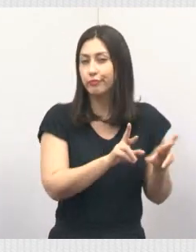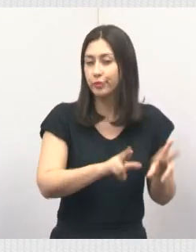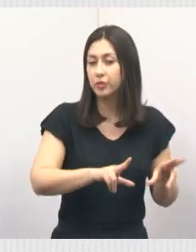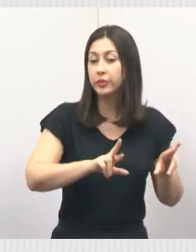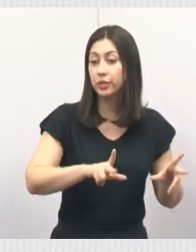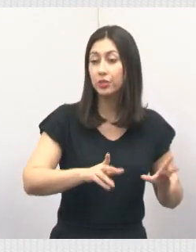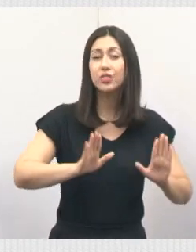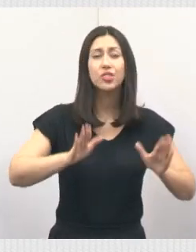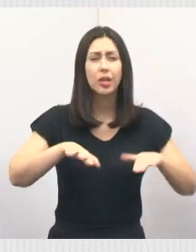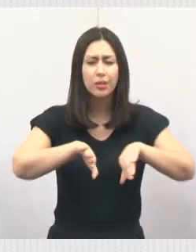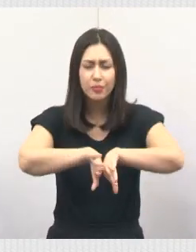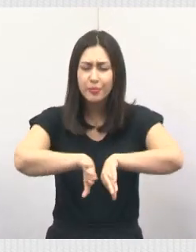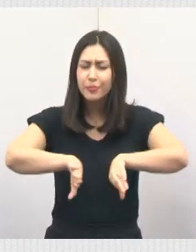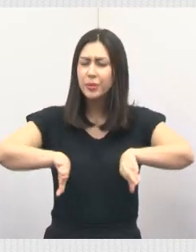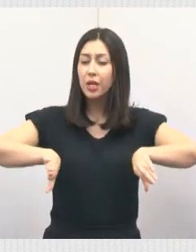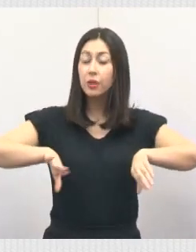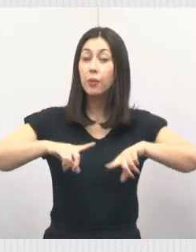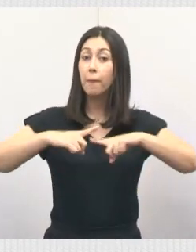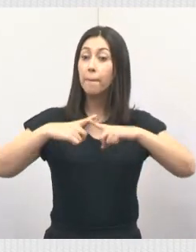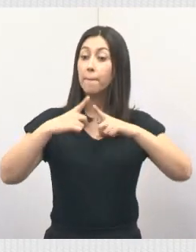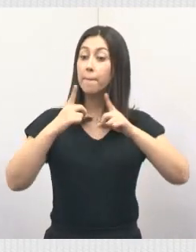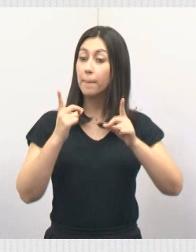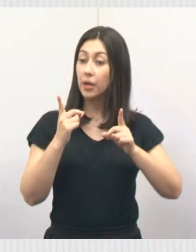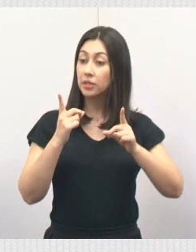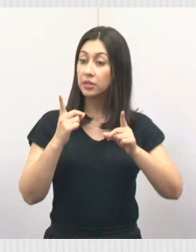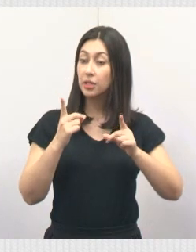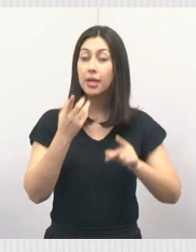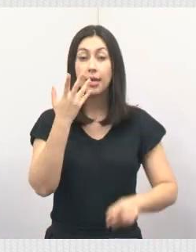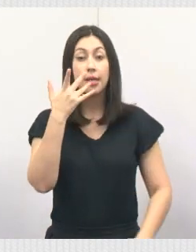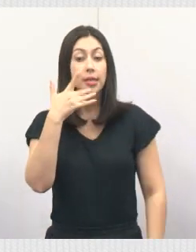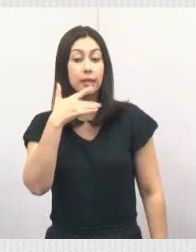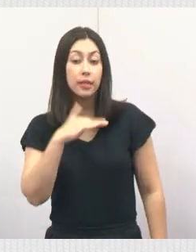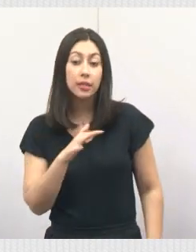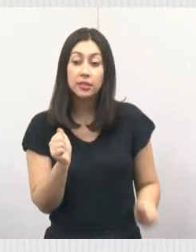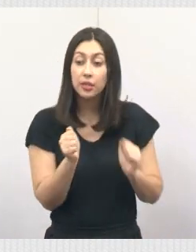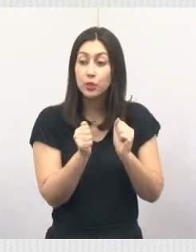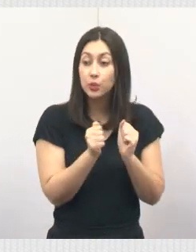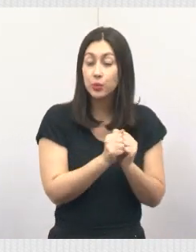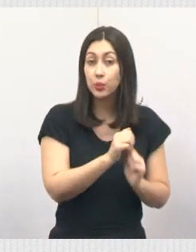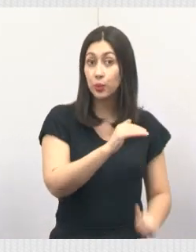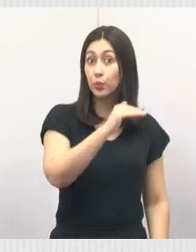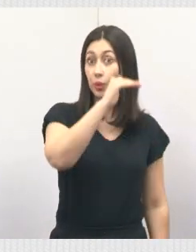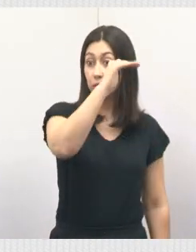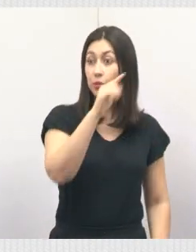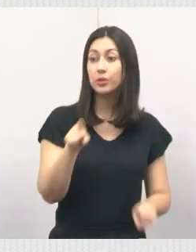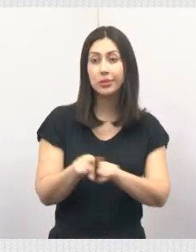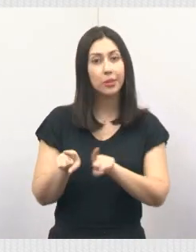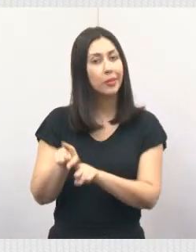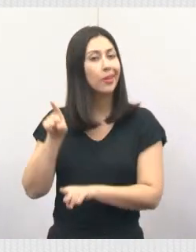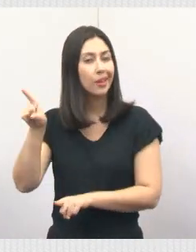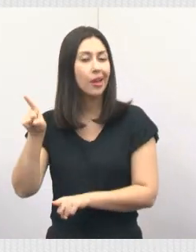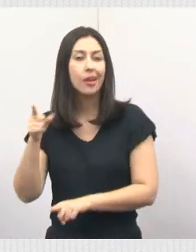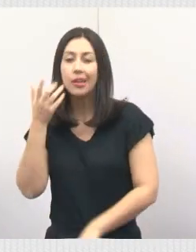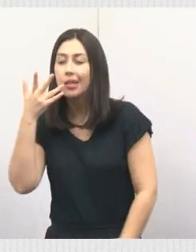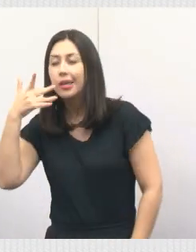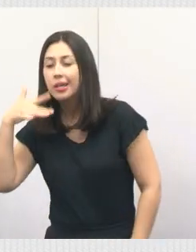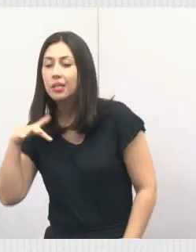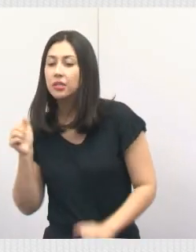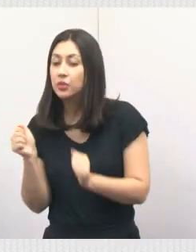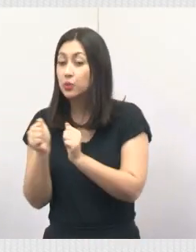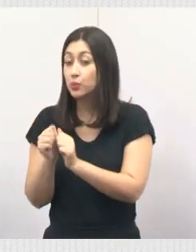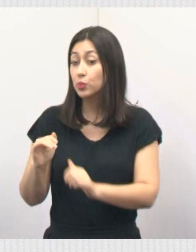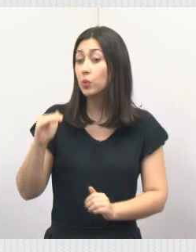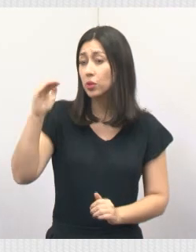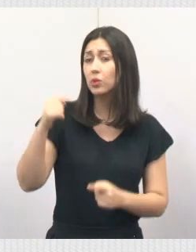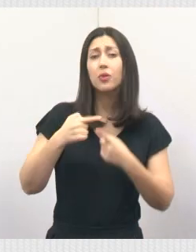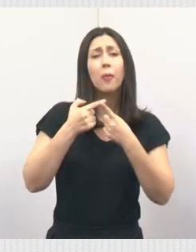isso está bem separado, porém, pediatria junto com adulto e lá, pediatria junto com adulto. Então, assim,